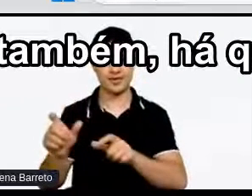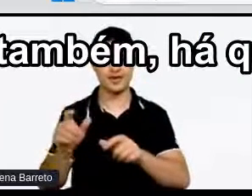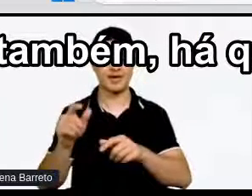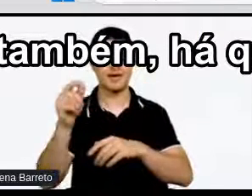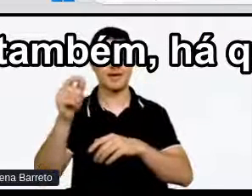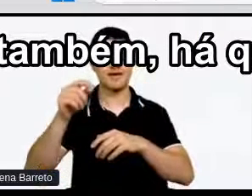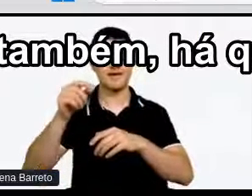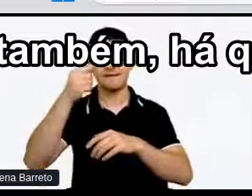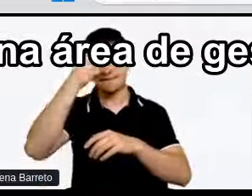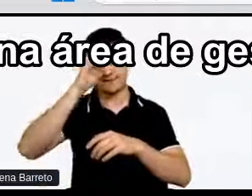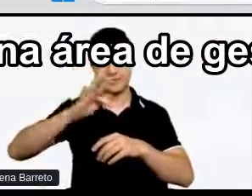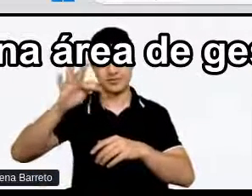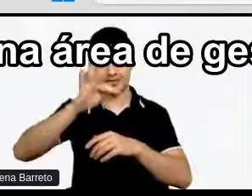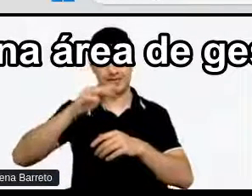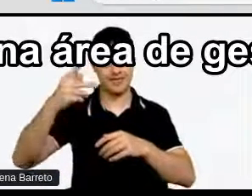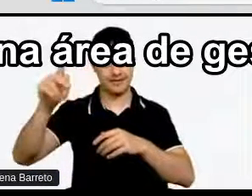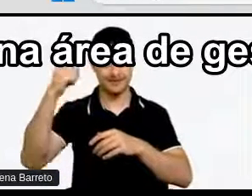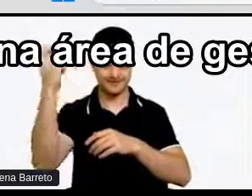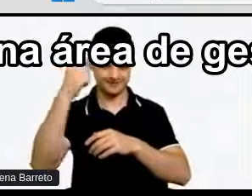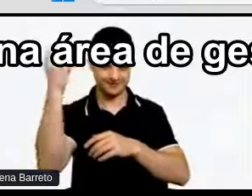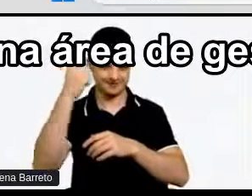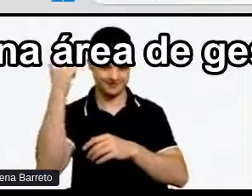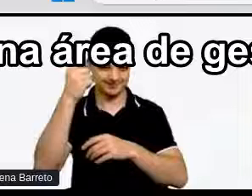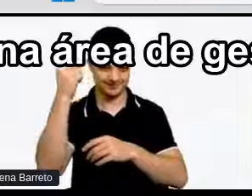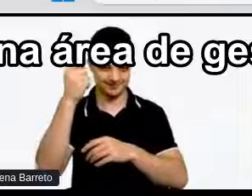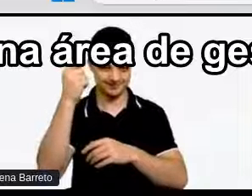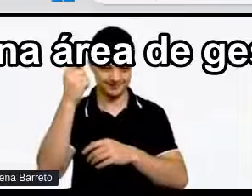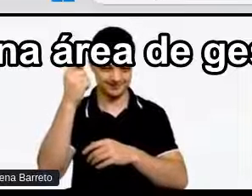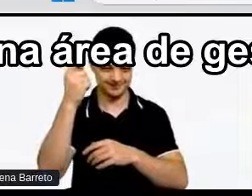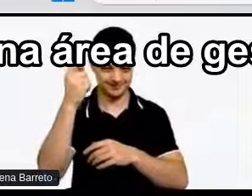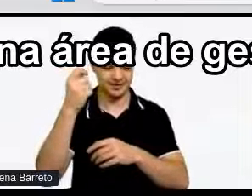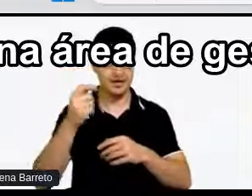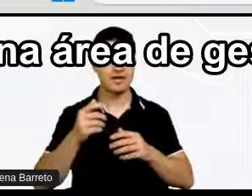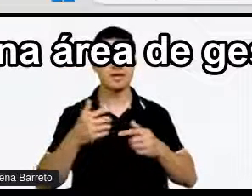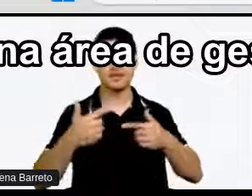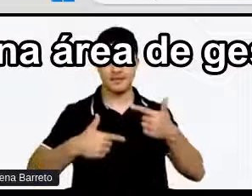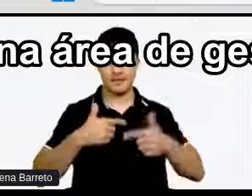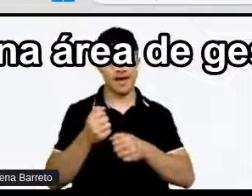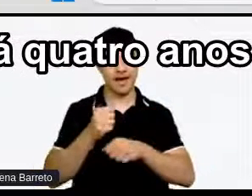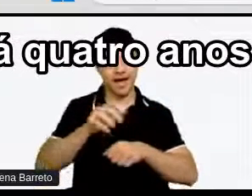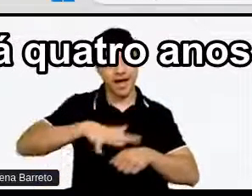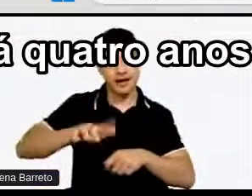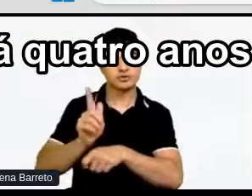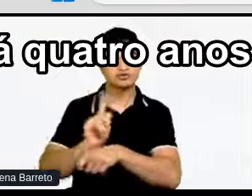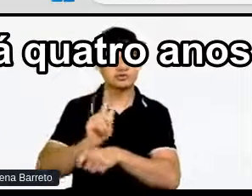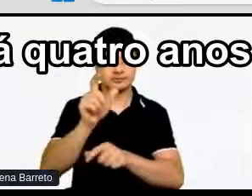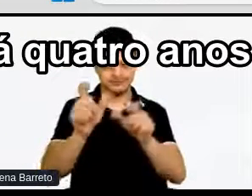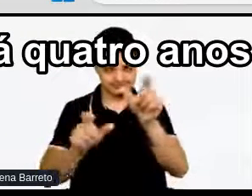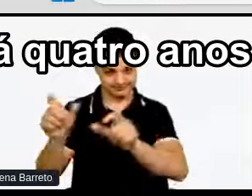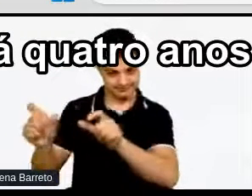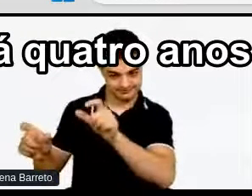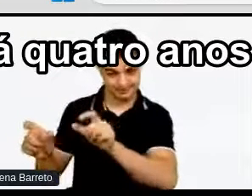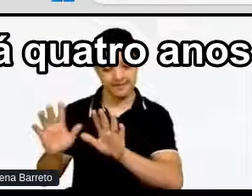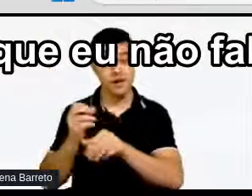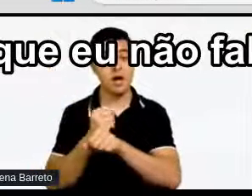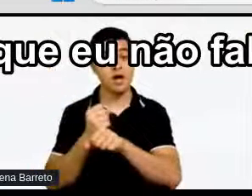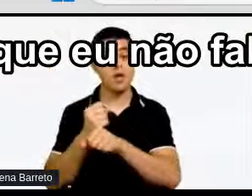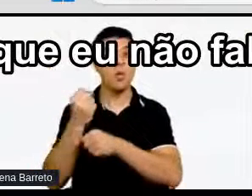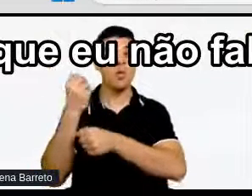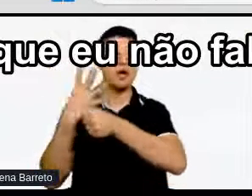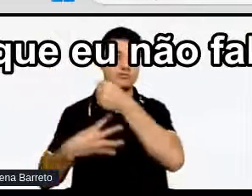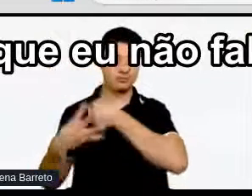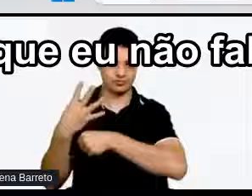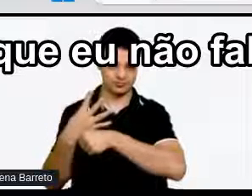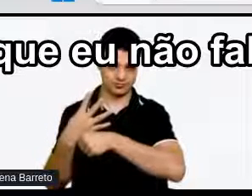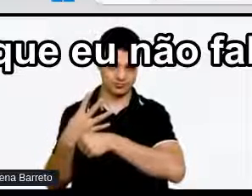quatro anos atrás Mesmo trabalhando na área De gestão de pessoas Há um bom tempo Há quatro anos atrás Eu pensei Mas por que eu não